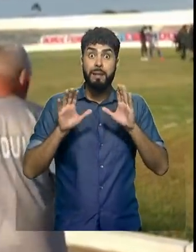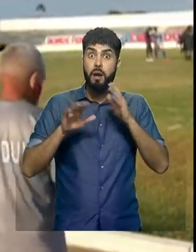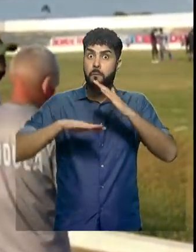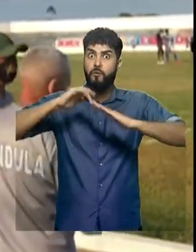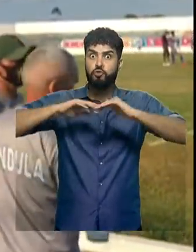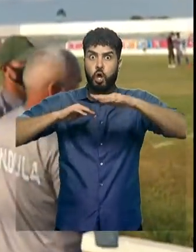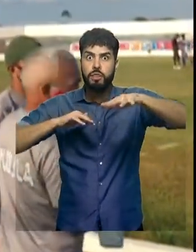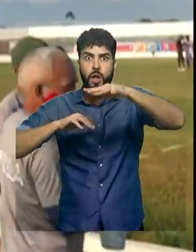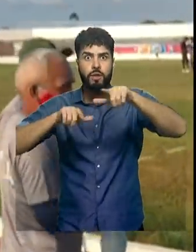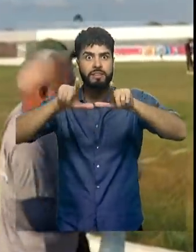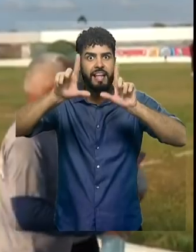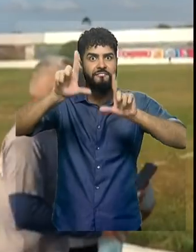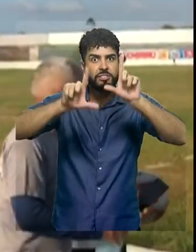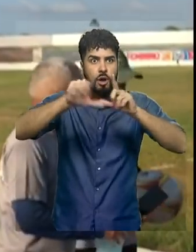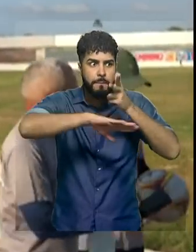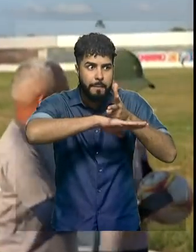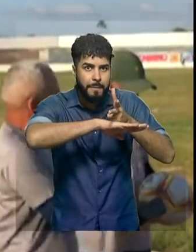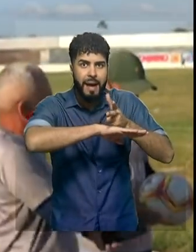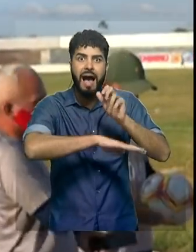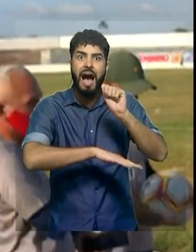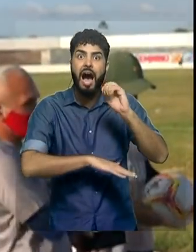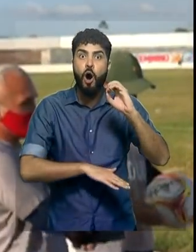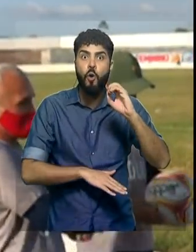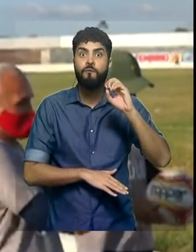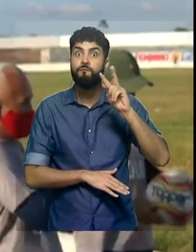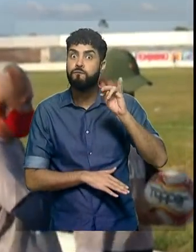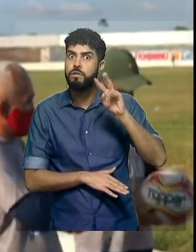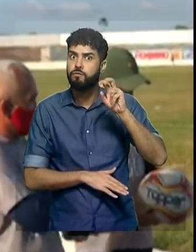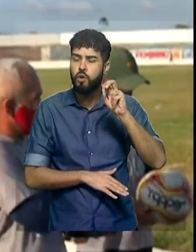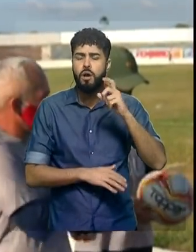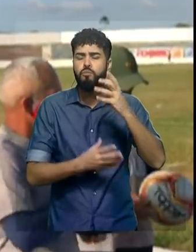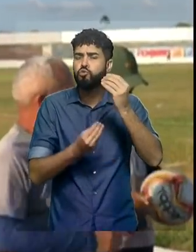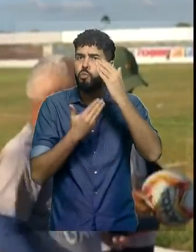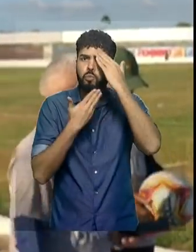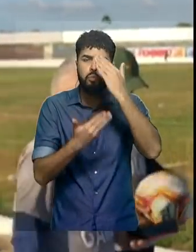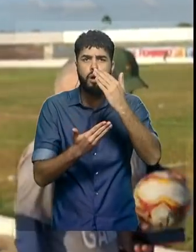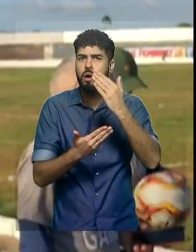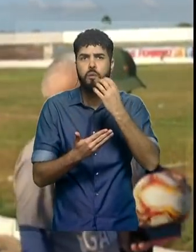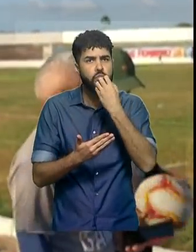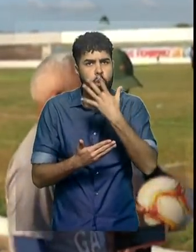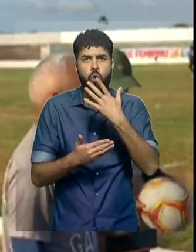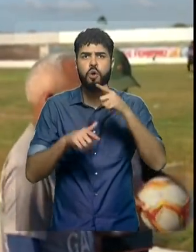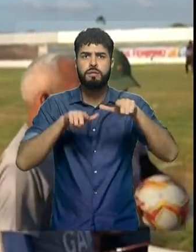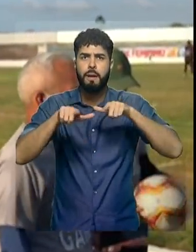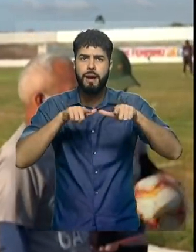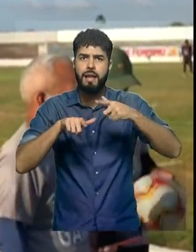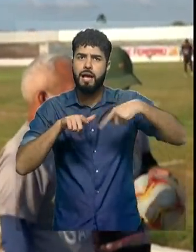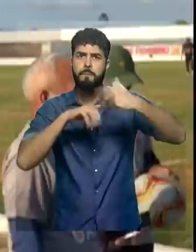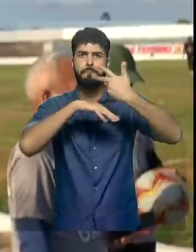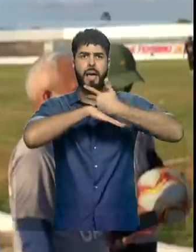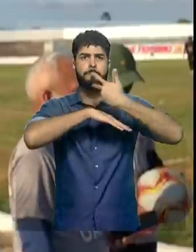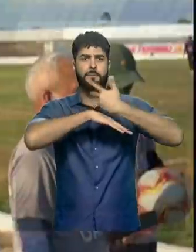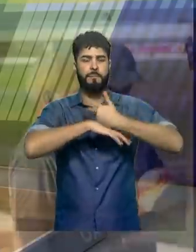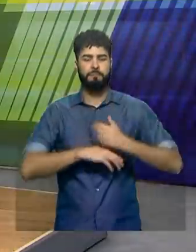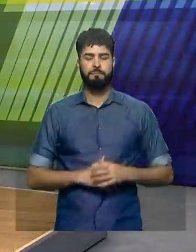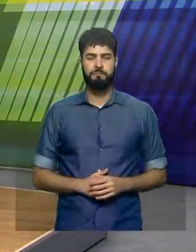trabalhando aí com transmissão a vivo é muito bom e a gente agradece aí aqueles que estão empenhados nessas transmissões.